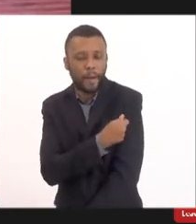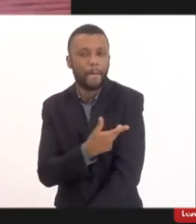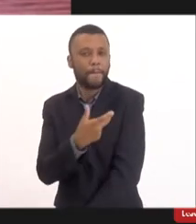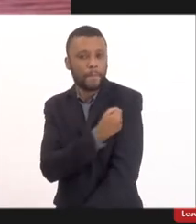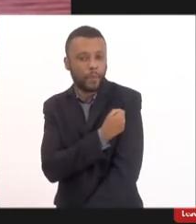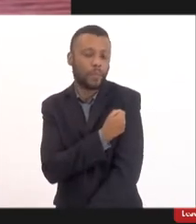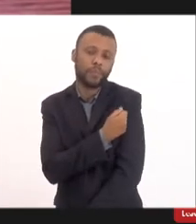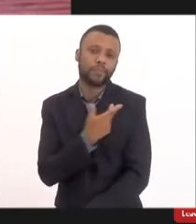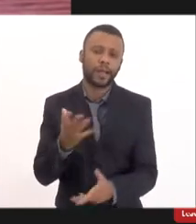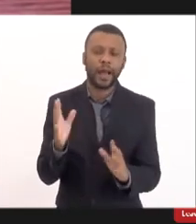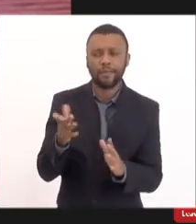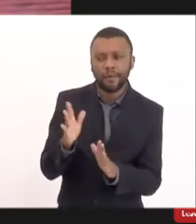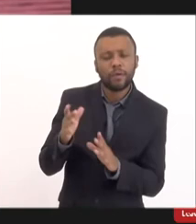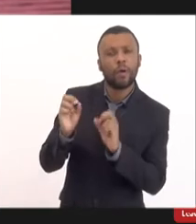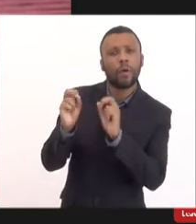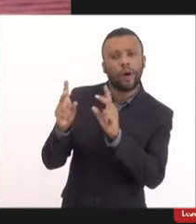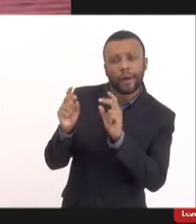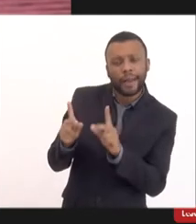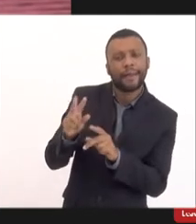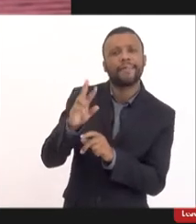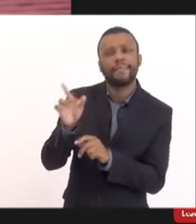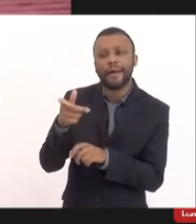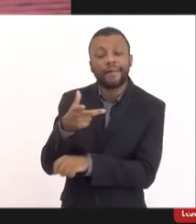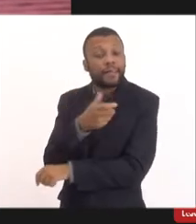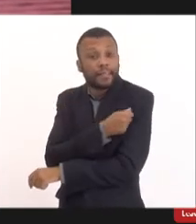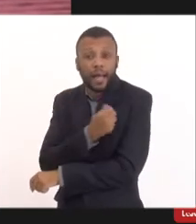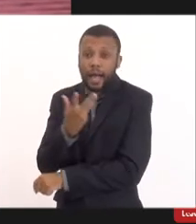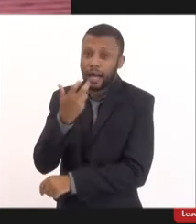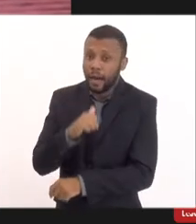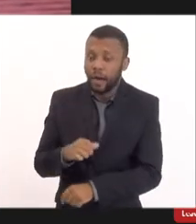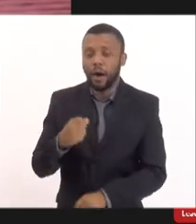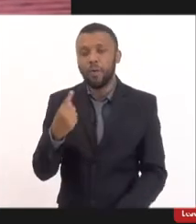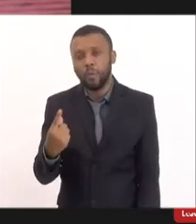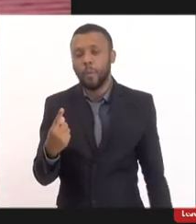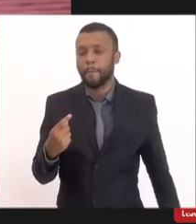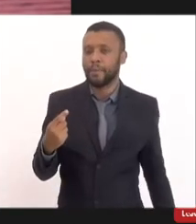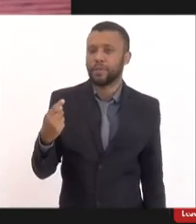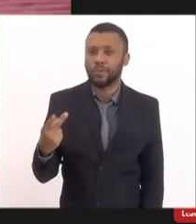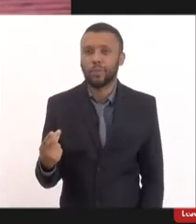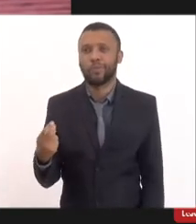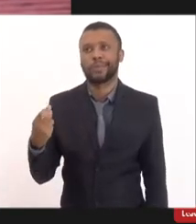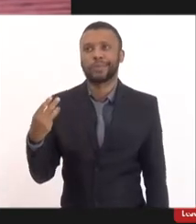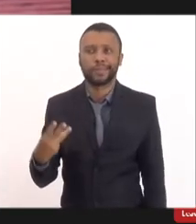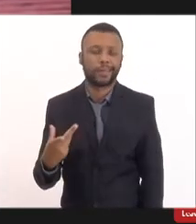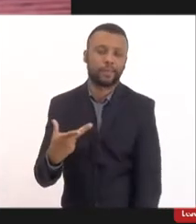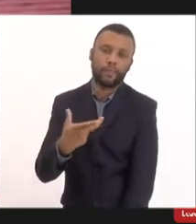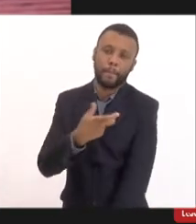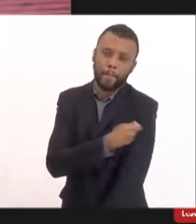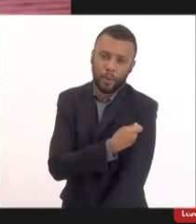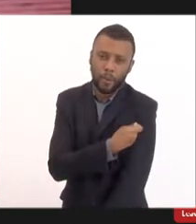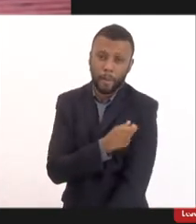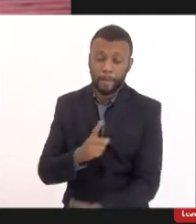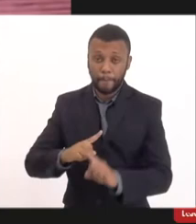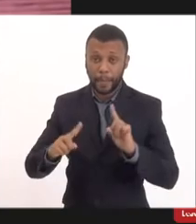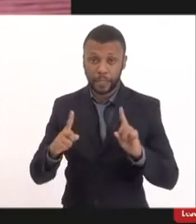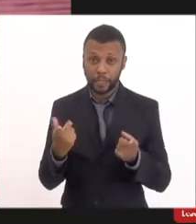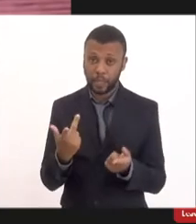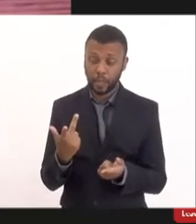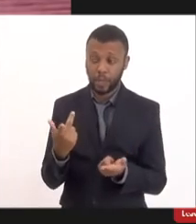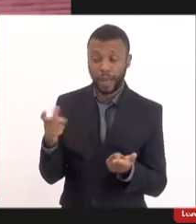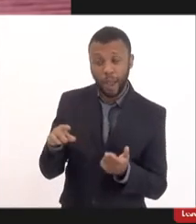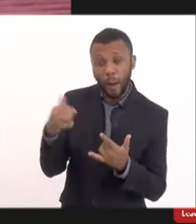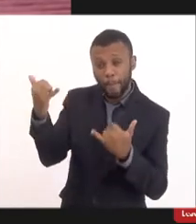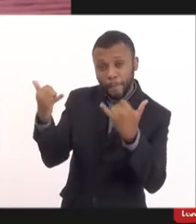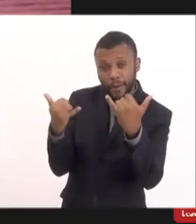vamos fazer a vacinação da criança quantas doses? uma, duas, três quantas doses? então quando a doutora fala que não é um dado experimental